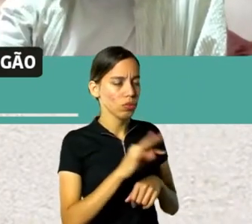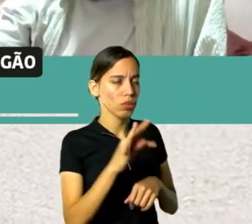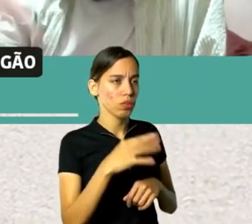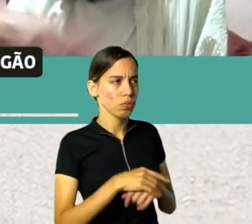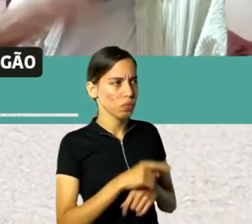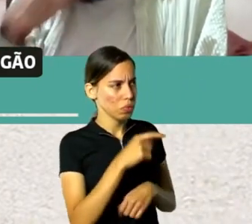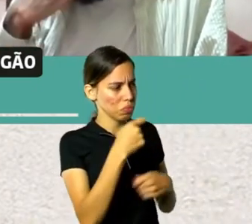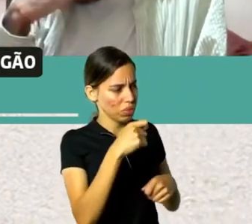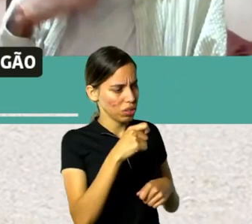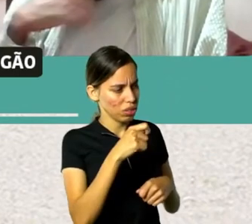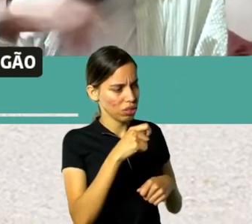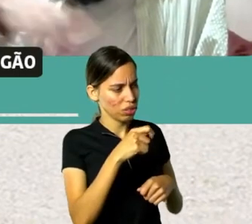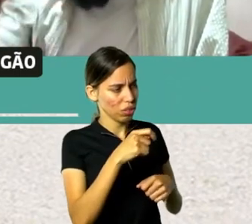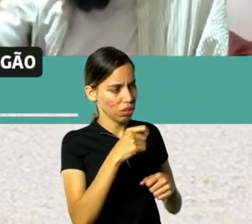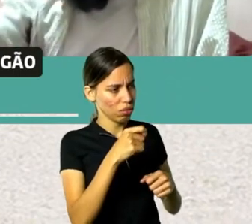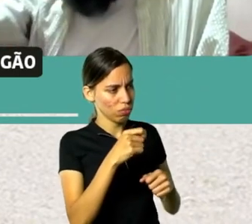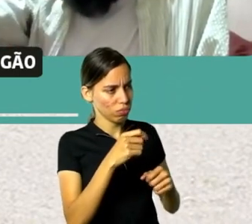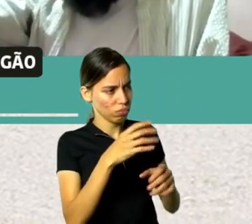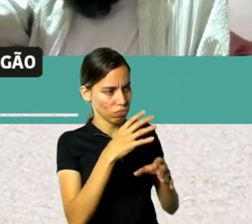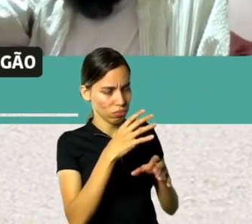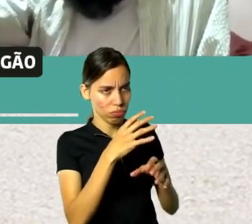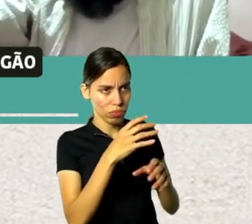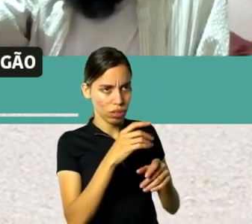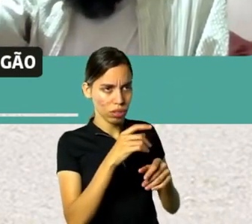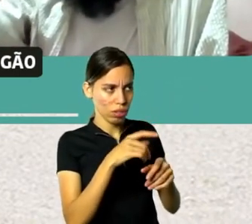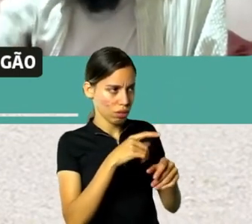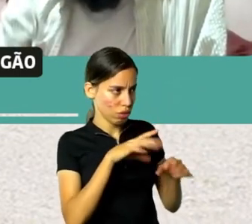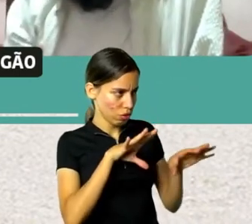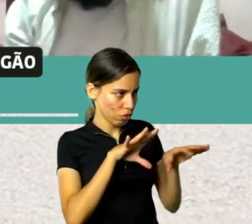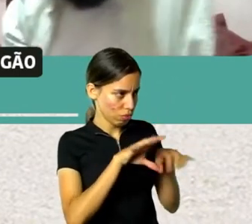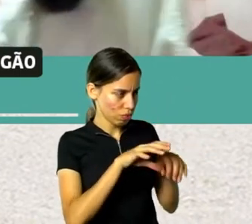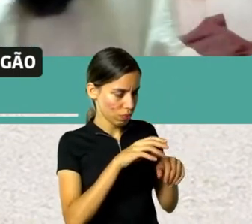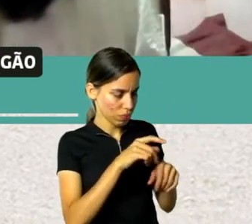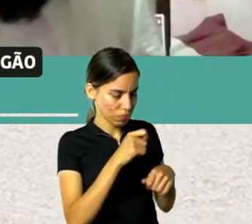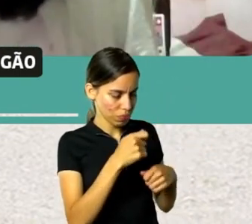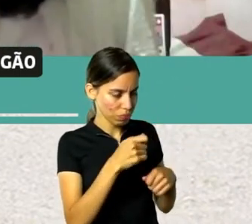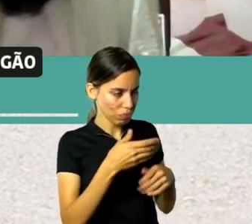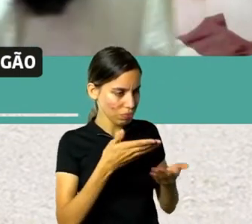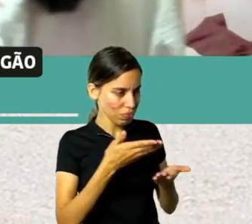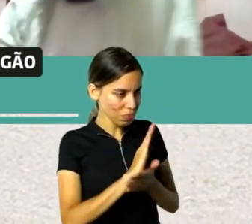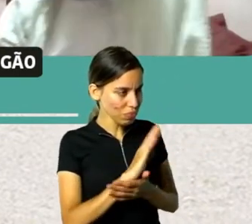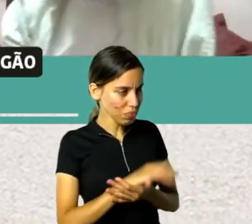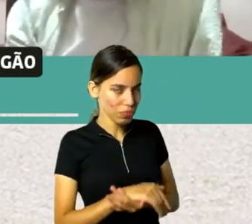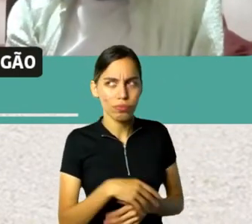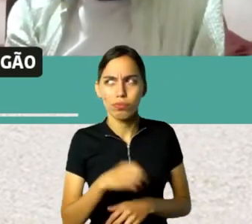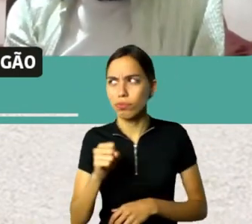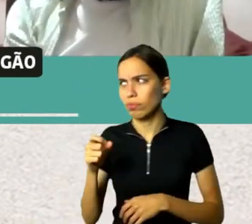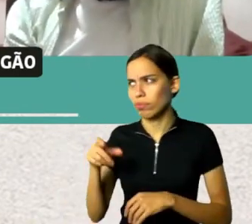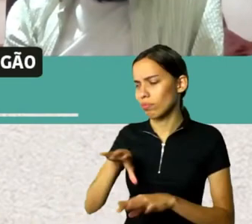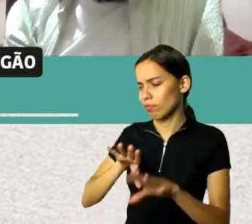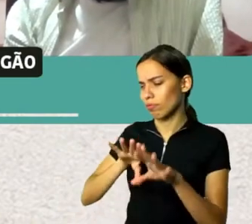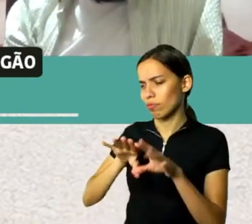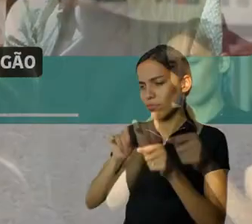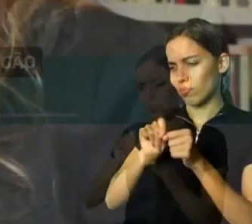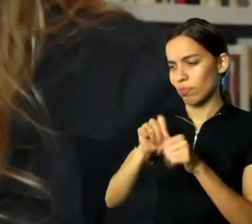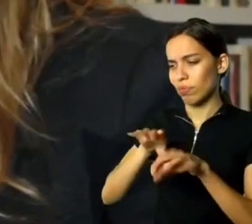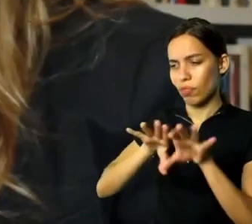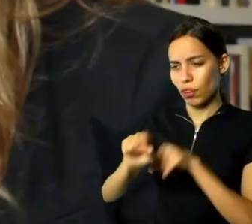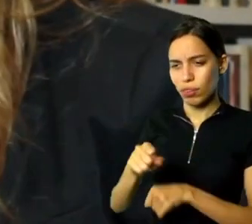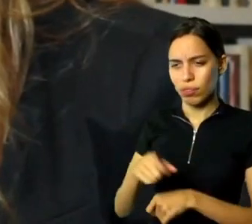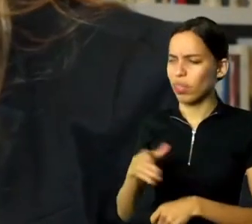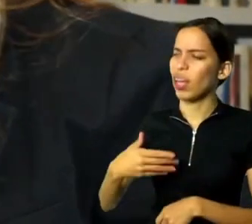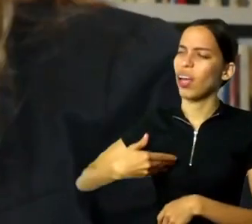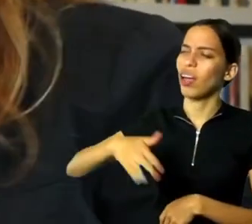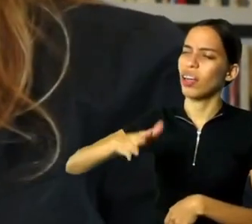tiveram que me passar, professor de contabilidade falando a você, vai embora, senão... Ai, João,